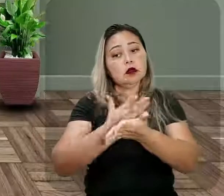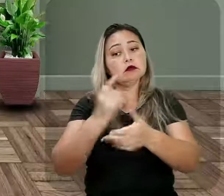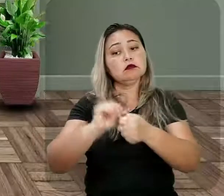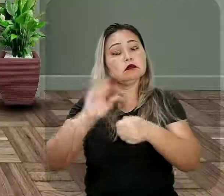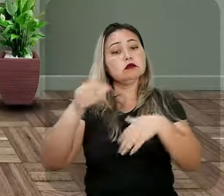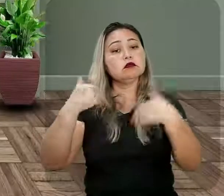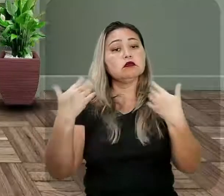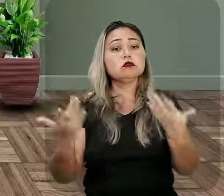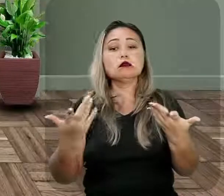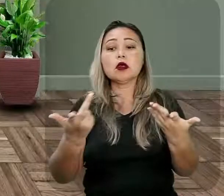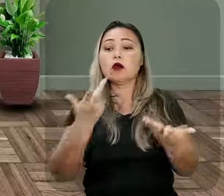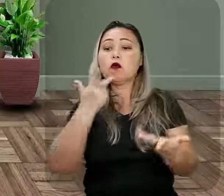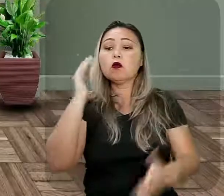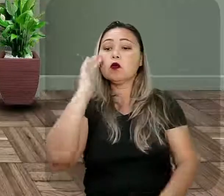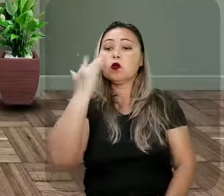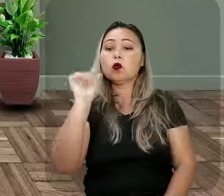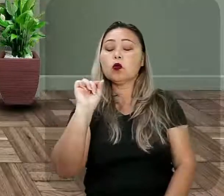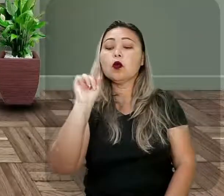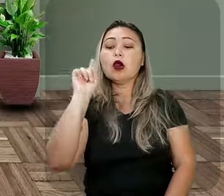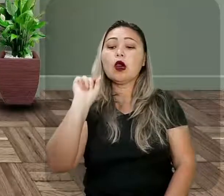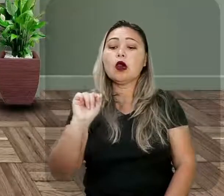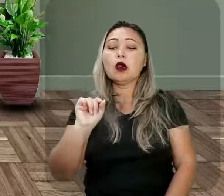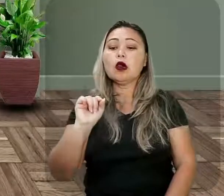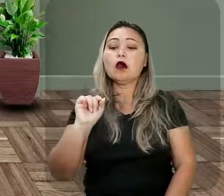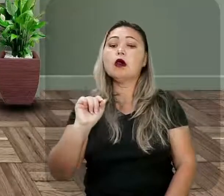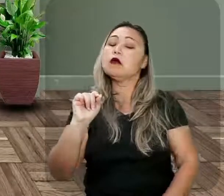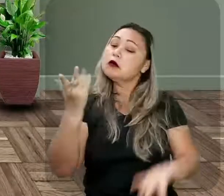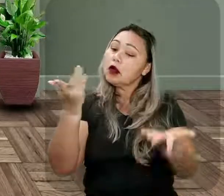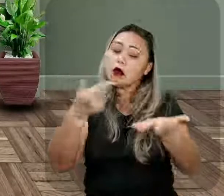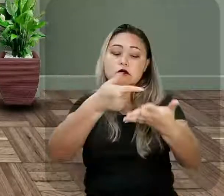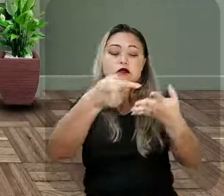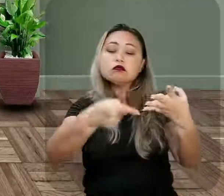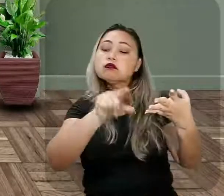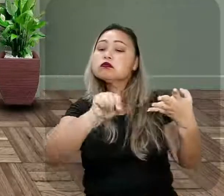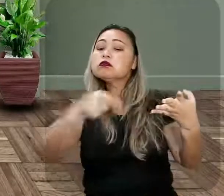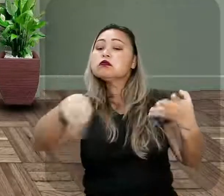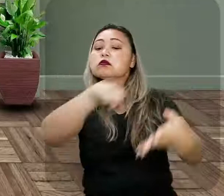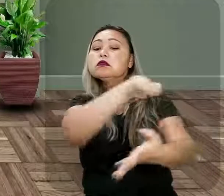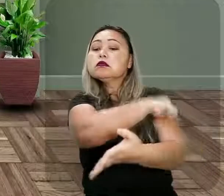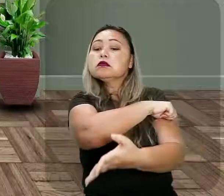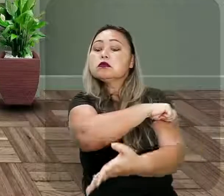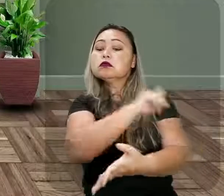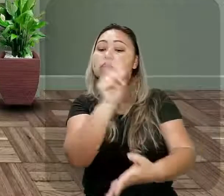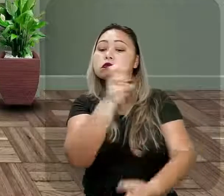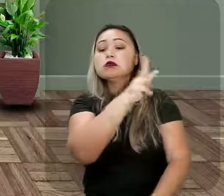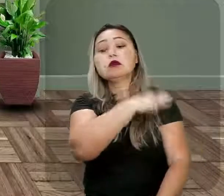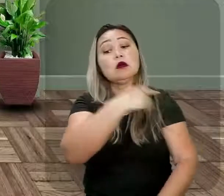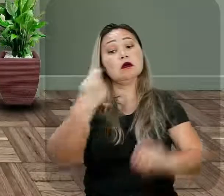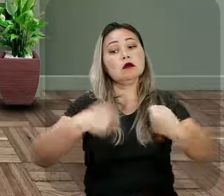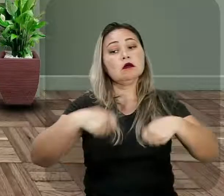brilhante aí, né, do modernismo, nós vamos entender que ela é aquela sugestão que você, aluno terceirão,